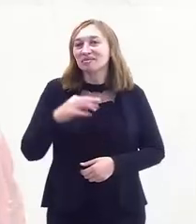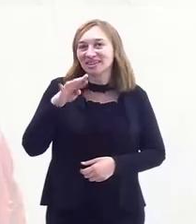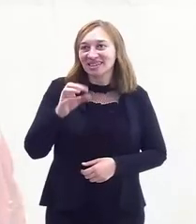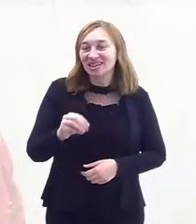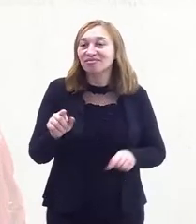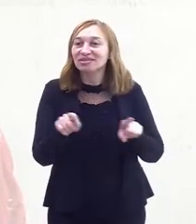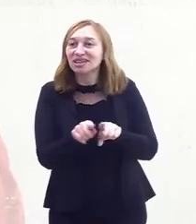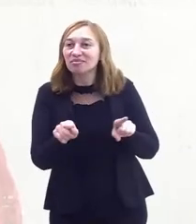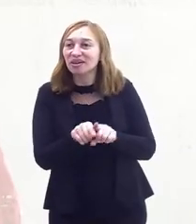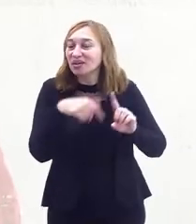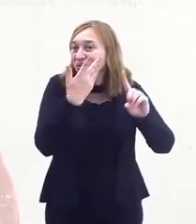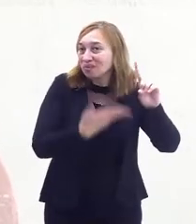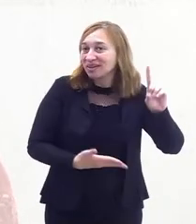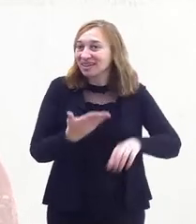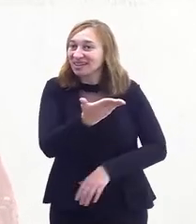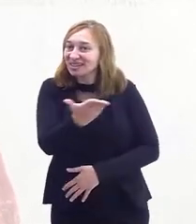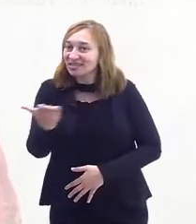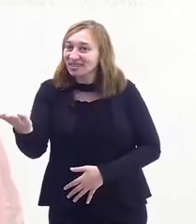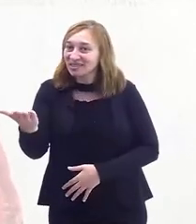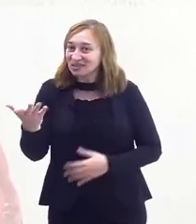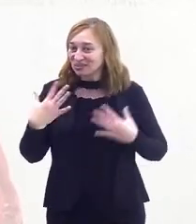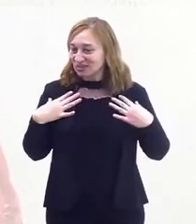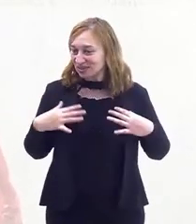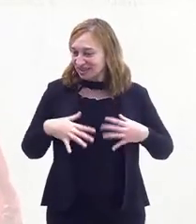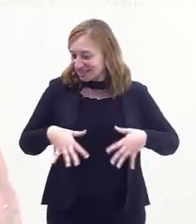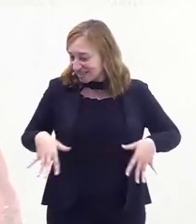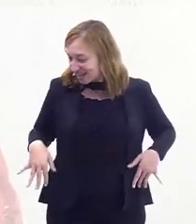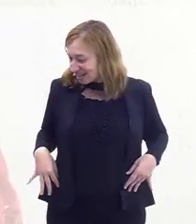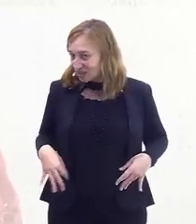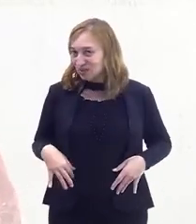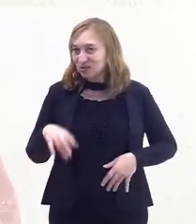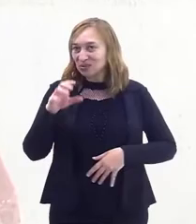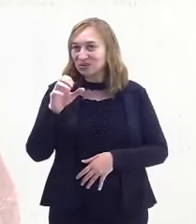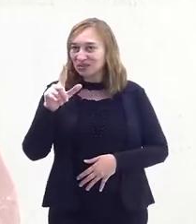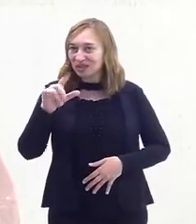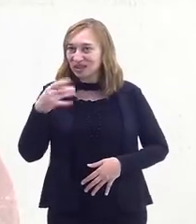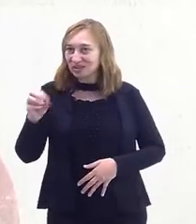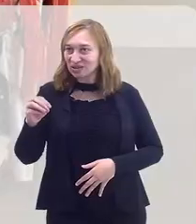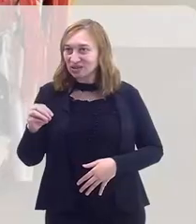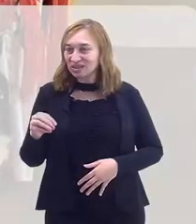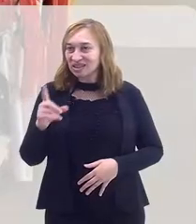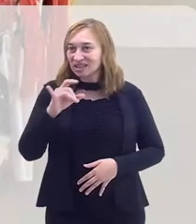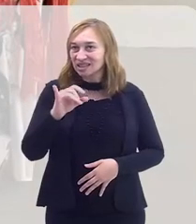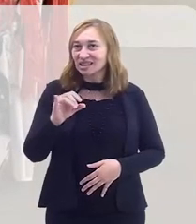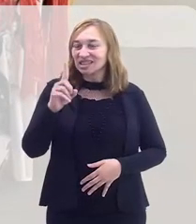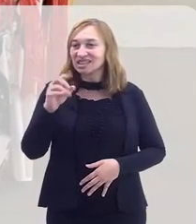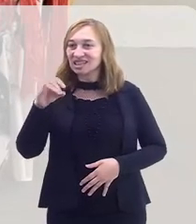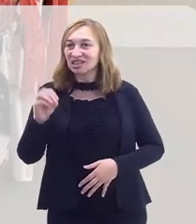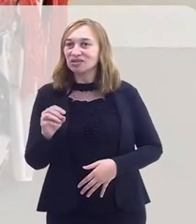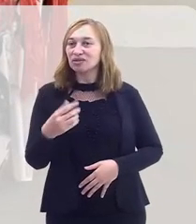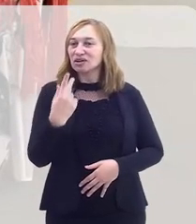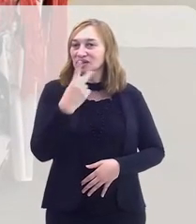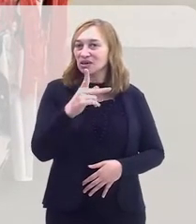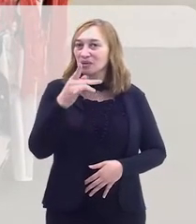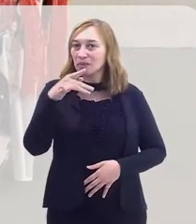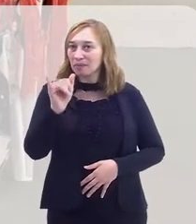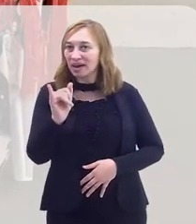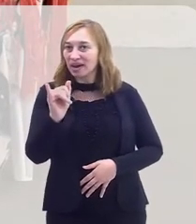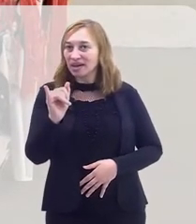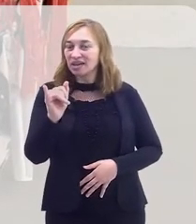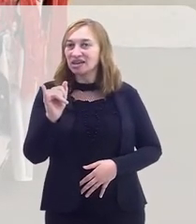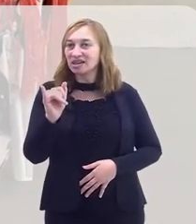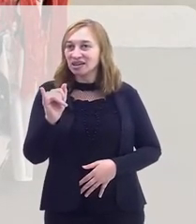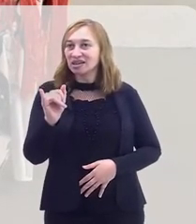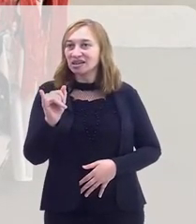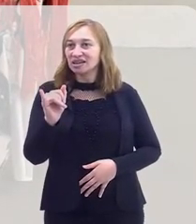Bem, Marcelo, também em homenagem a vocês, estou com esse lenço cigano aqui, que foi o Betô, que me deu, com seu pai ainda